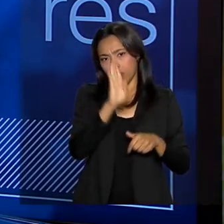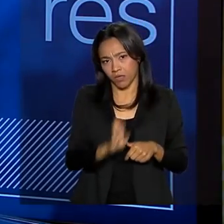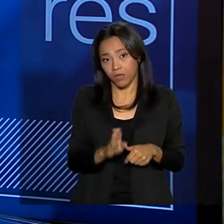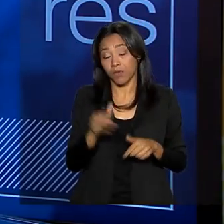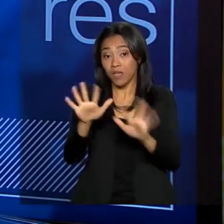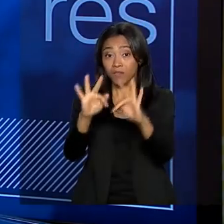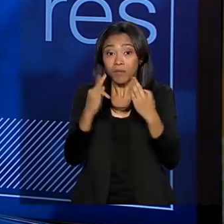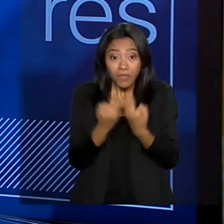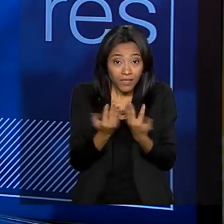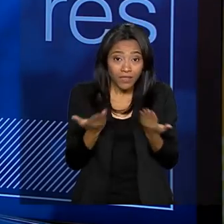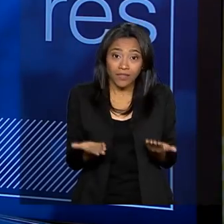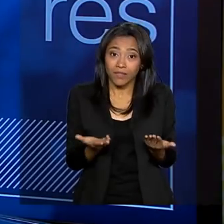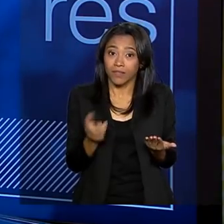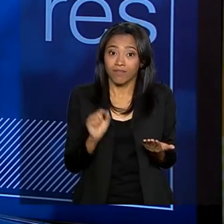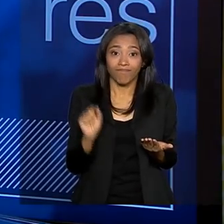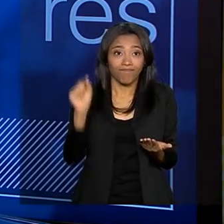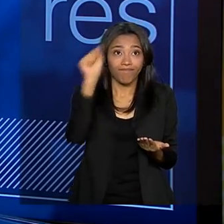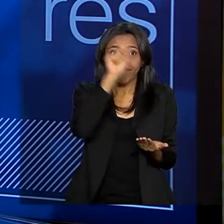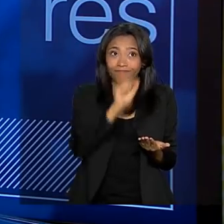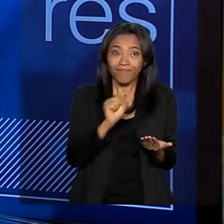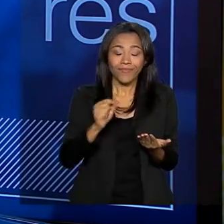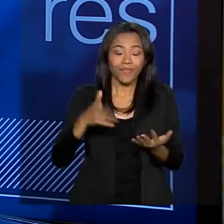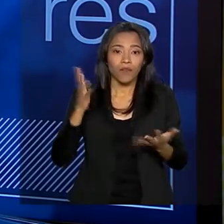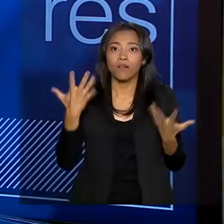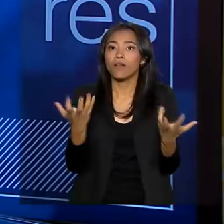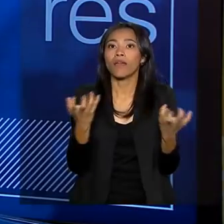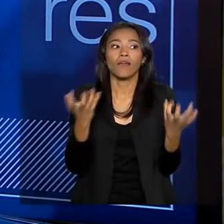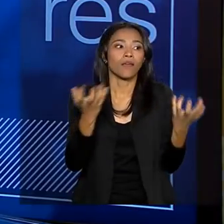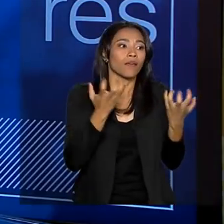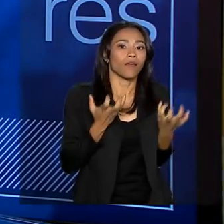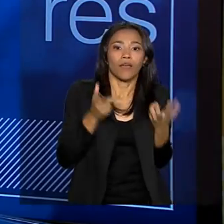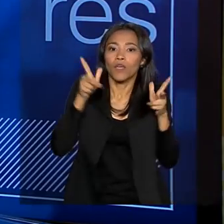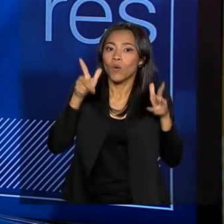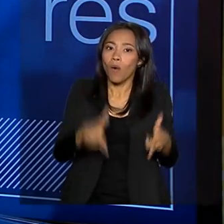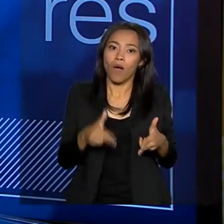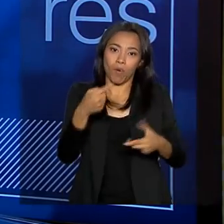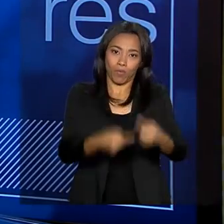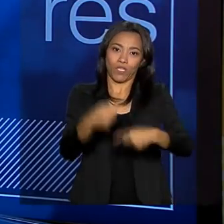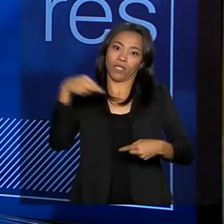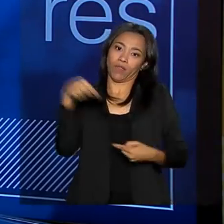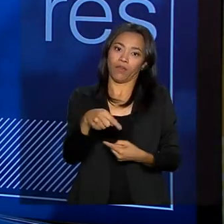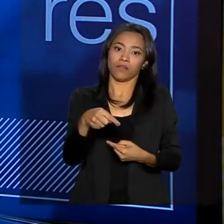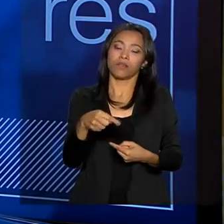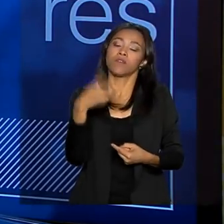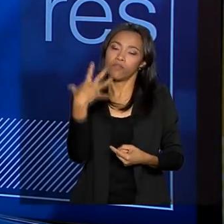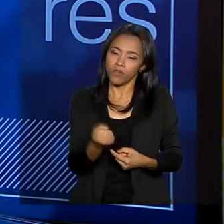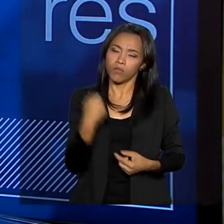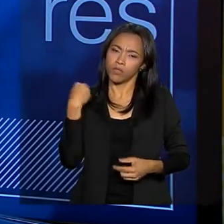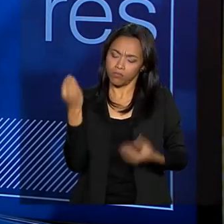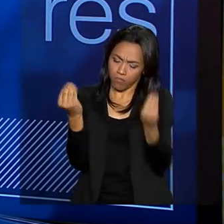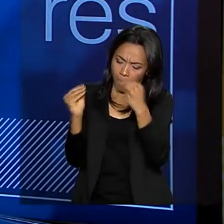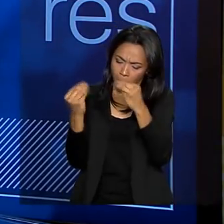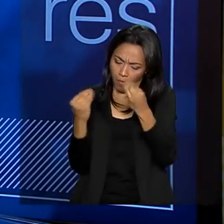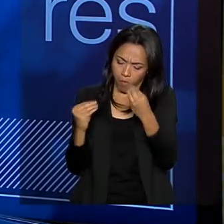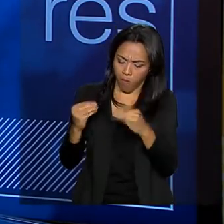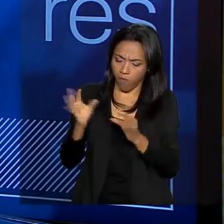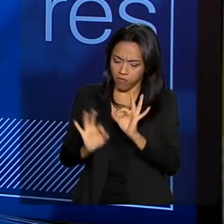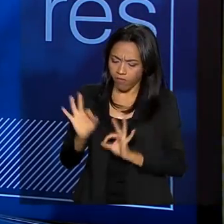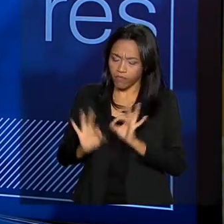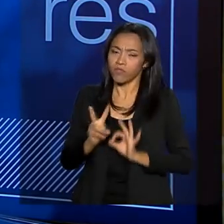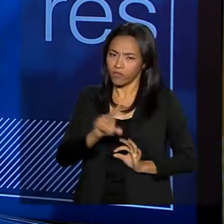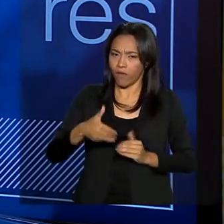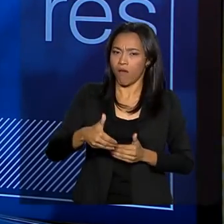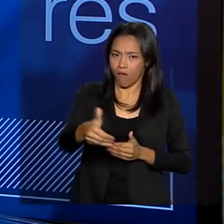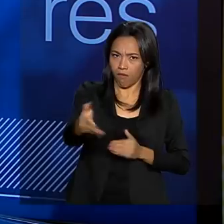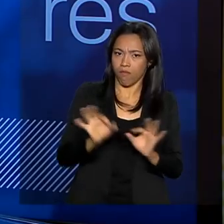estariam, assim, estão ávidas por uma política pública como essa. E nós estamos trabalhando na construção disso. Mas, além da